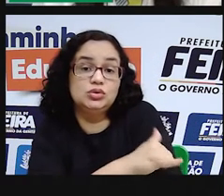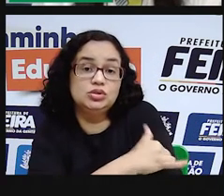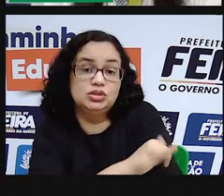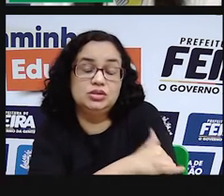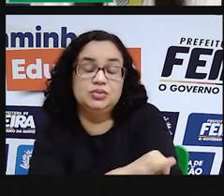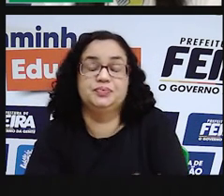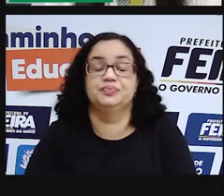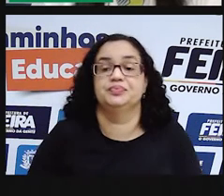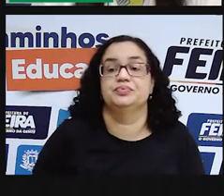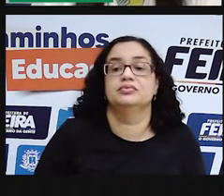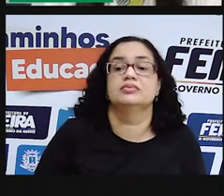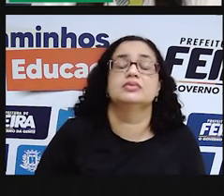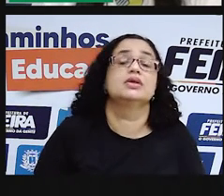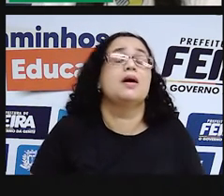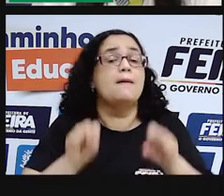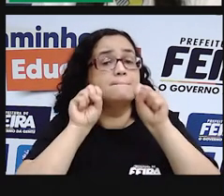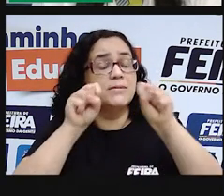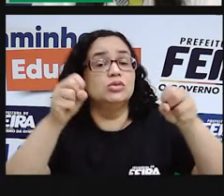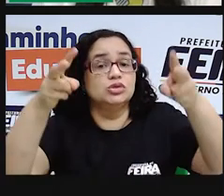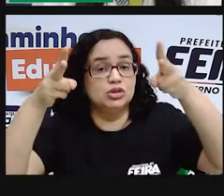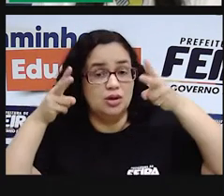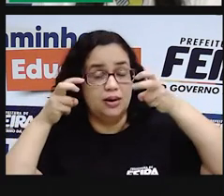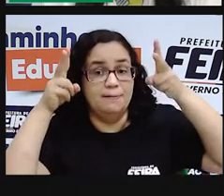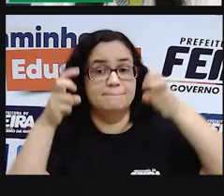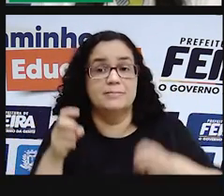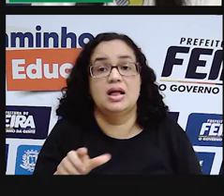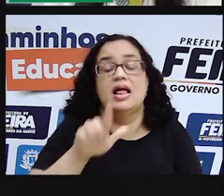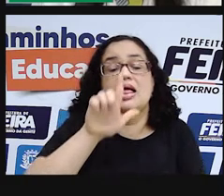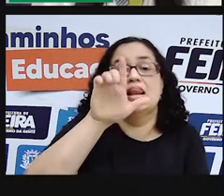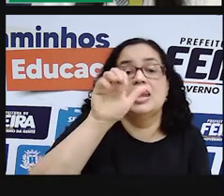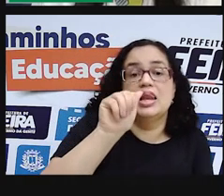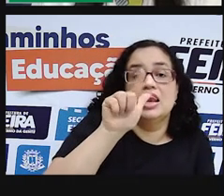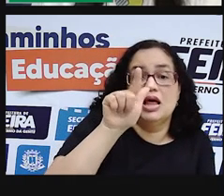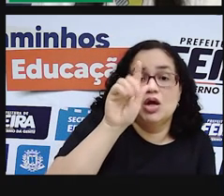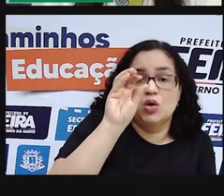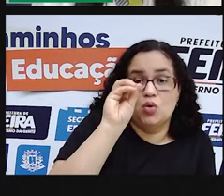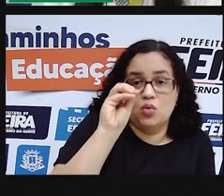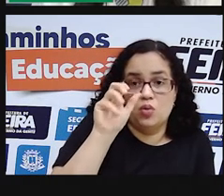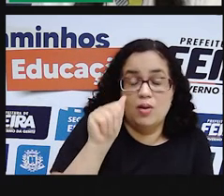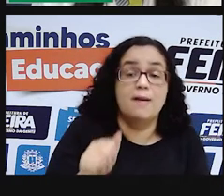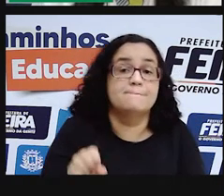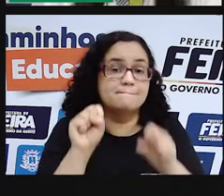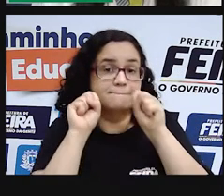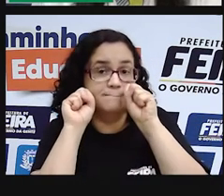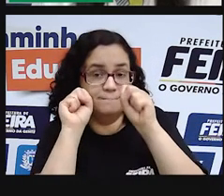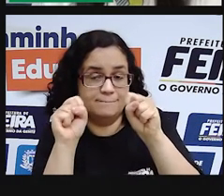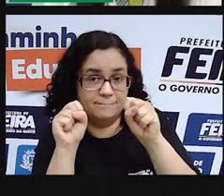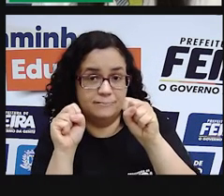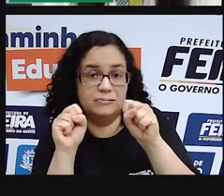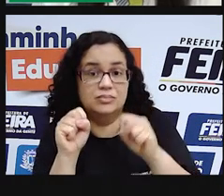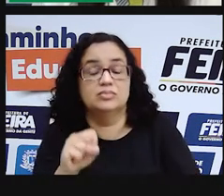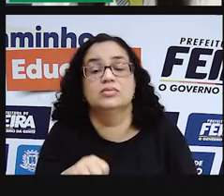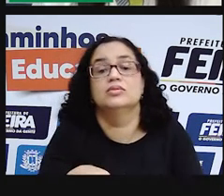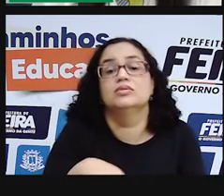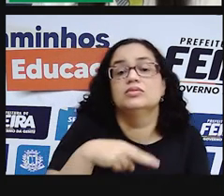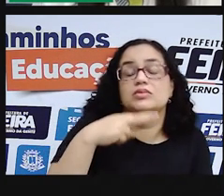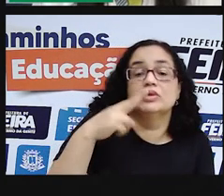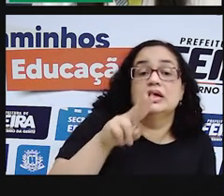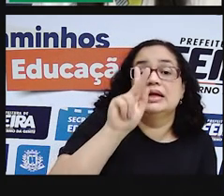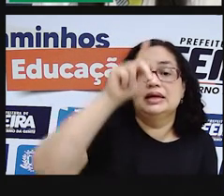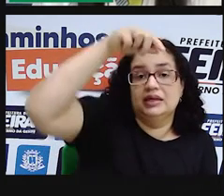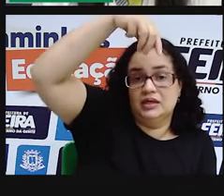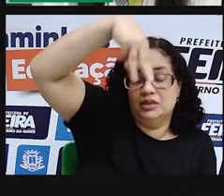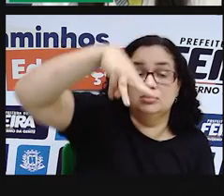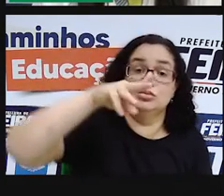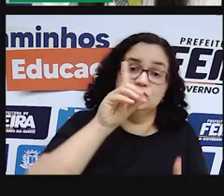Freitas. O que a gente pode observar de lagoa? Que uma lagoa, ela pode ter alguns metros ou alguns quilômetros